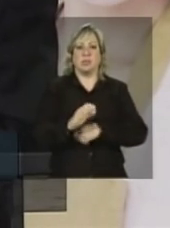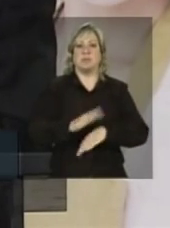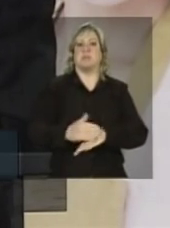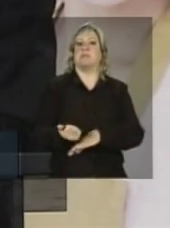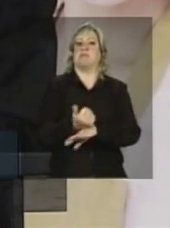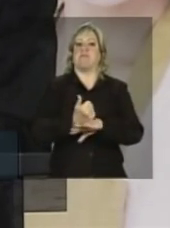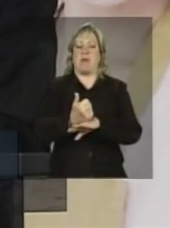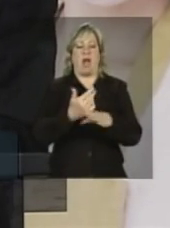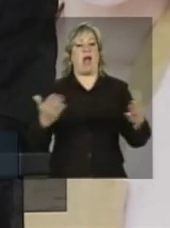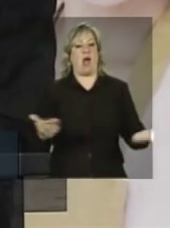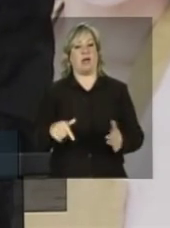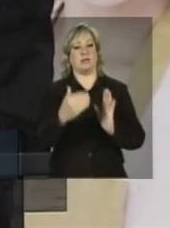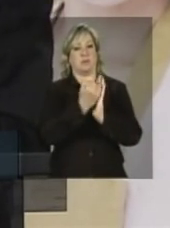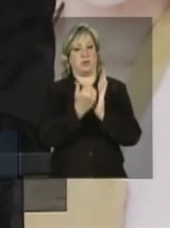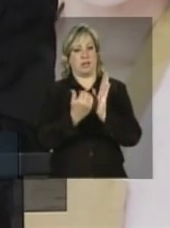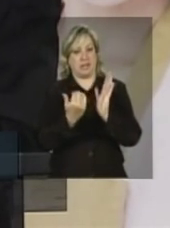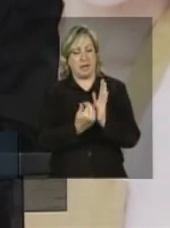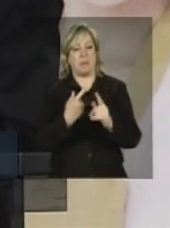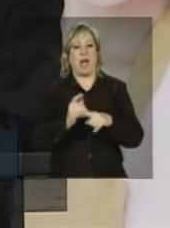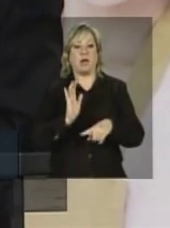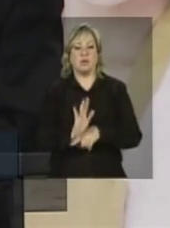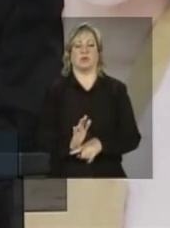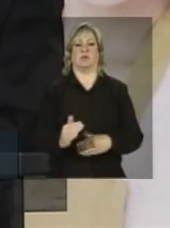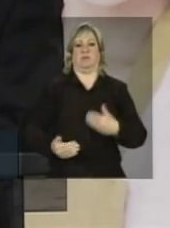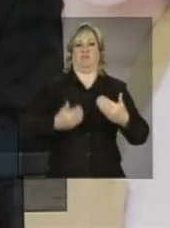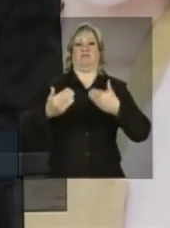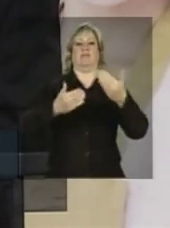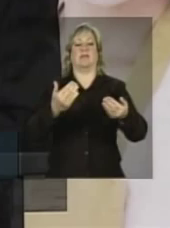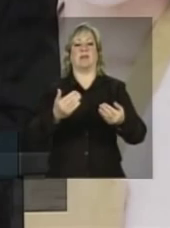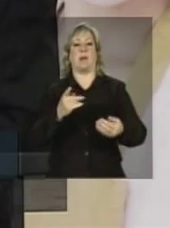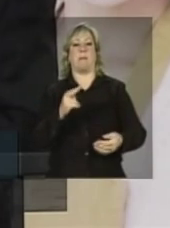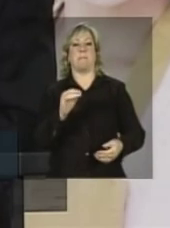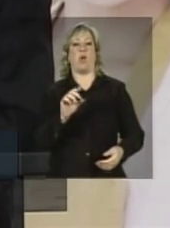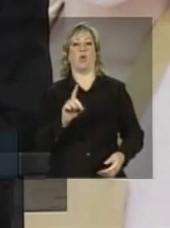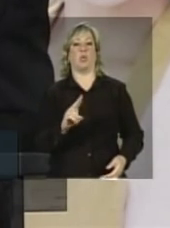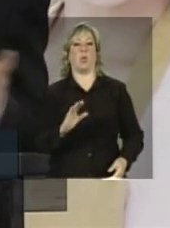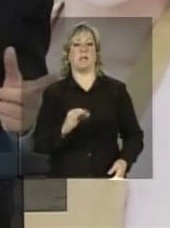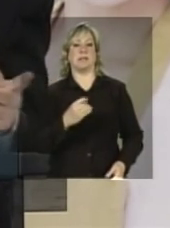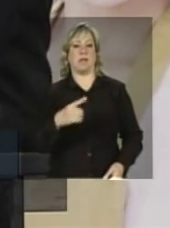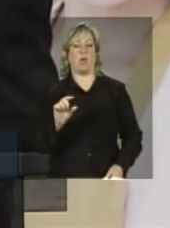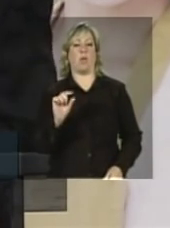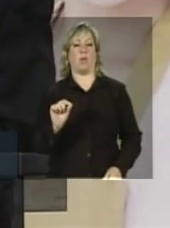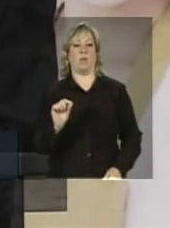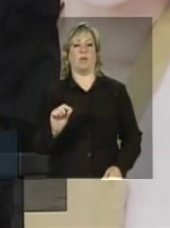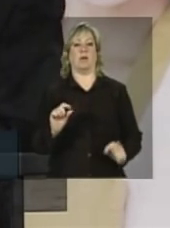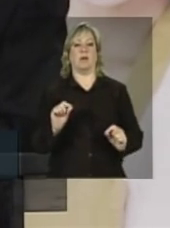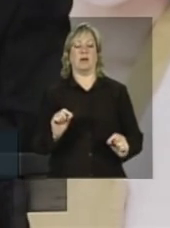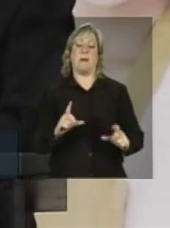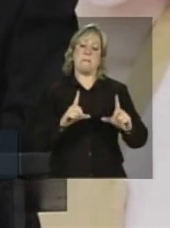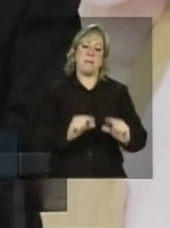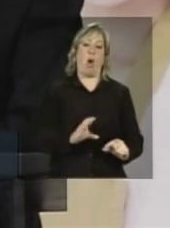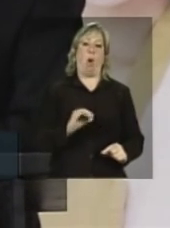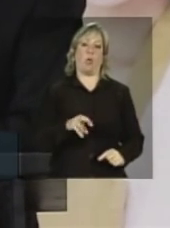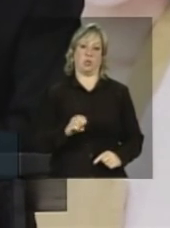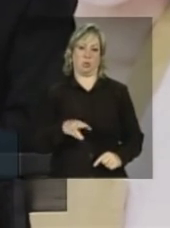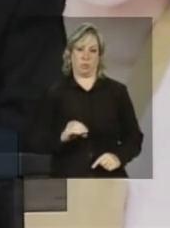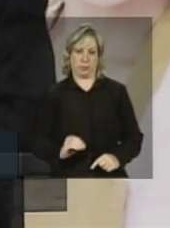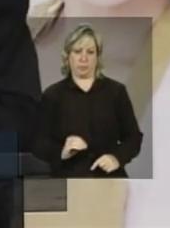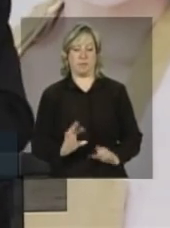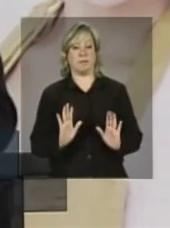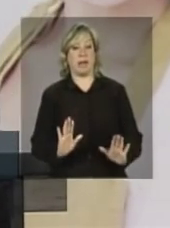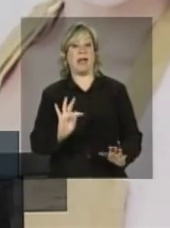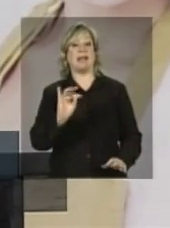nesse programa, de modo a estimular a produção, e menos o consumo. Agora,